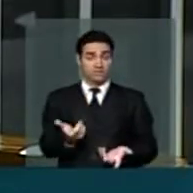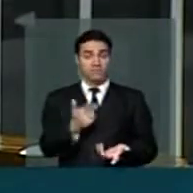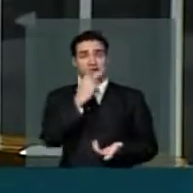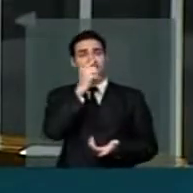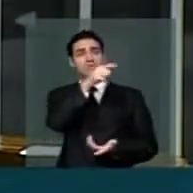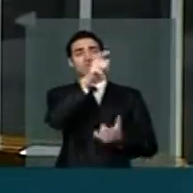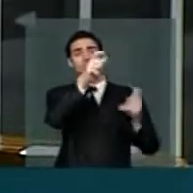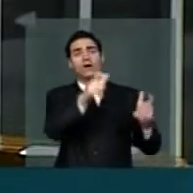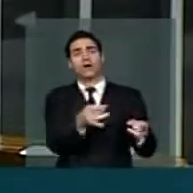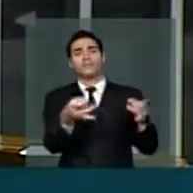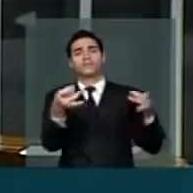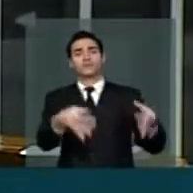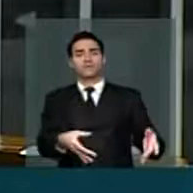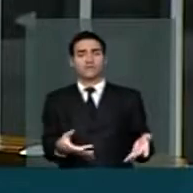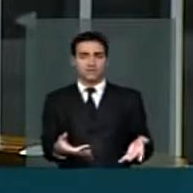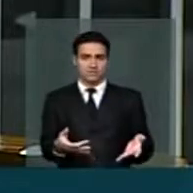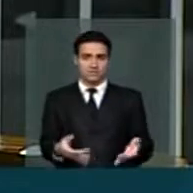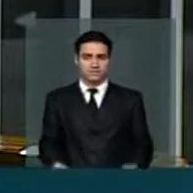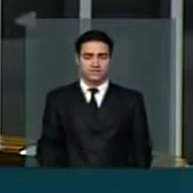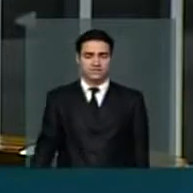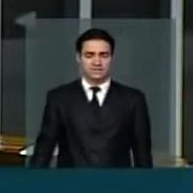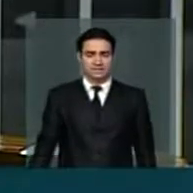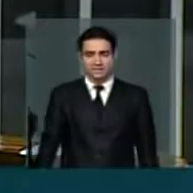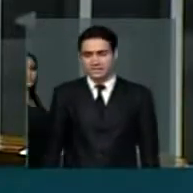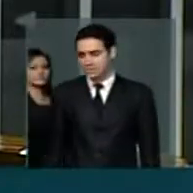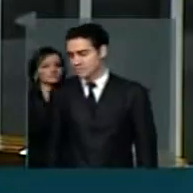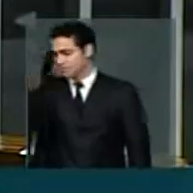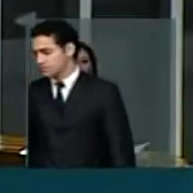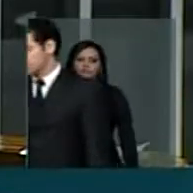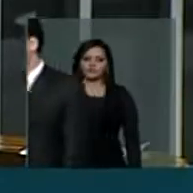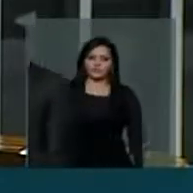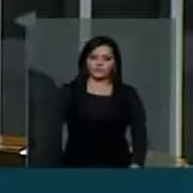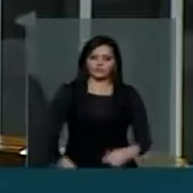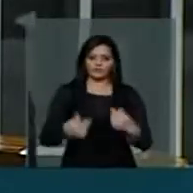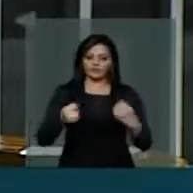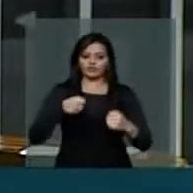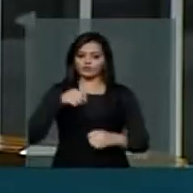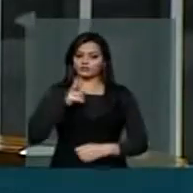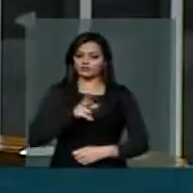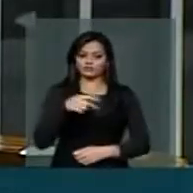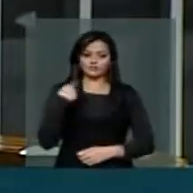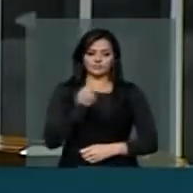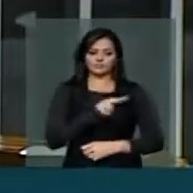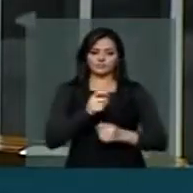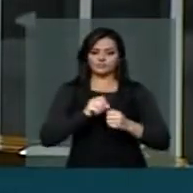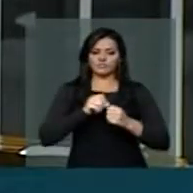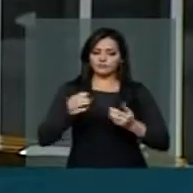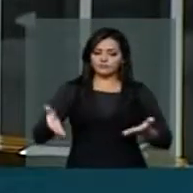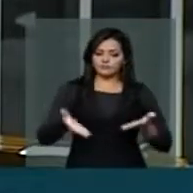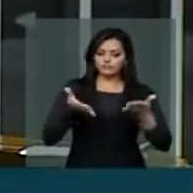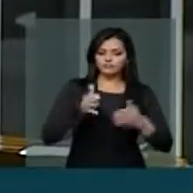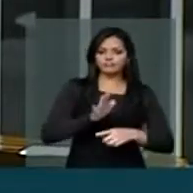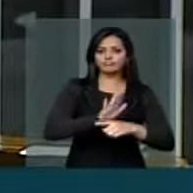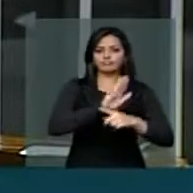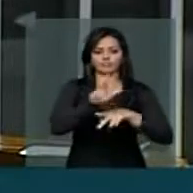E que precisam a todo momento que a gente faça alguma coisa por aquele povo?